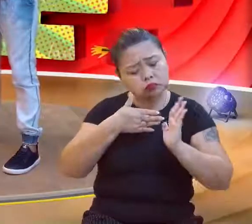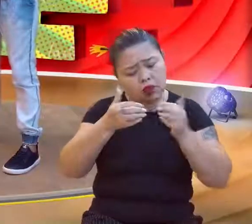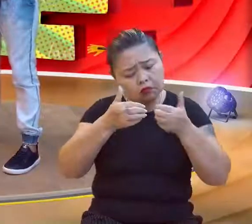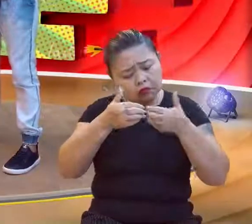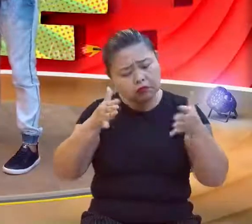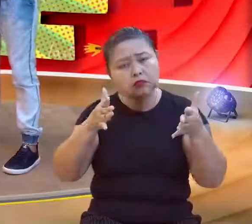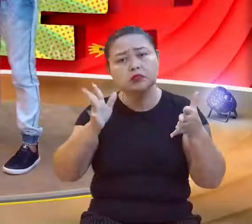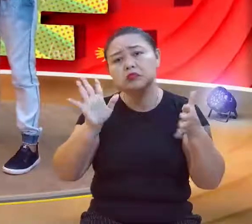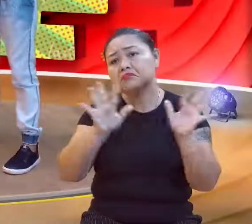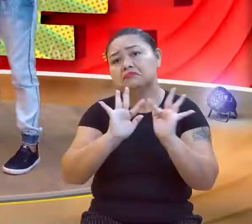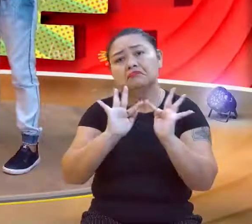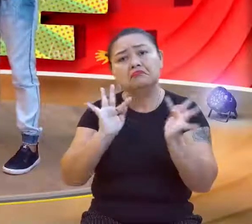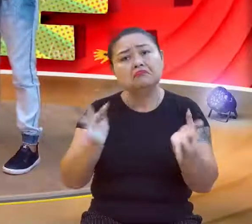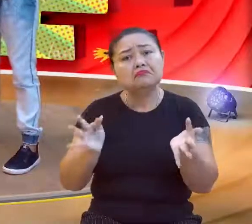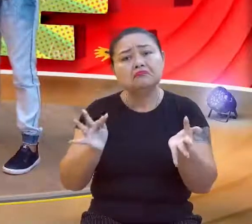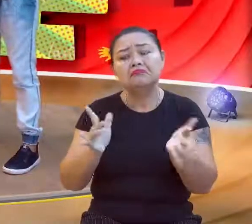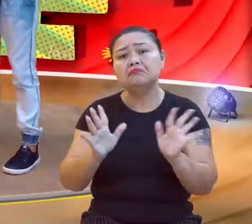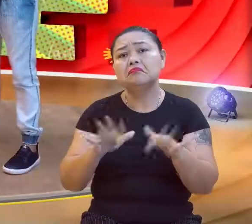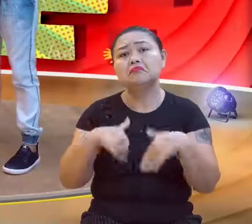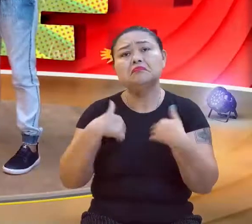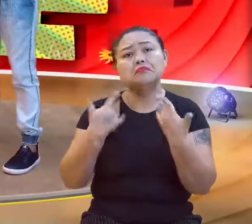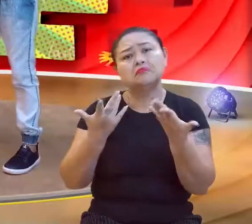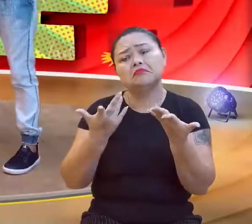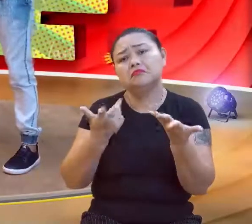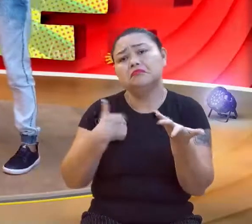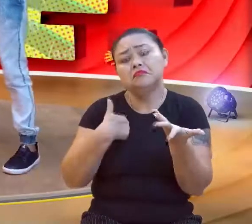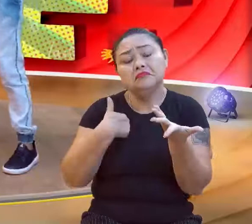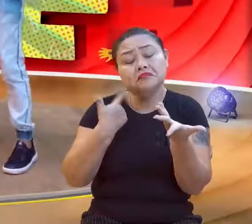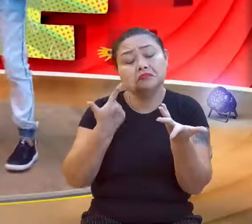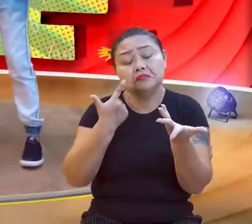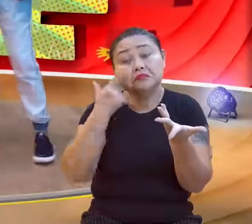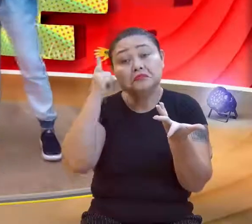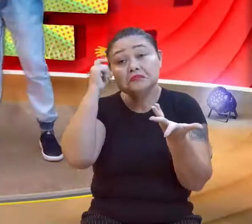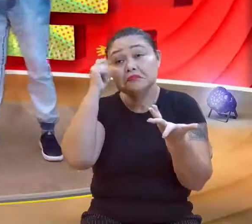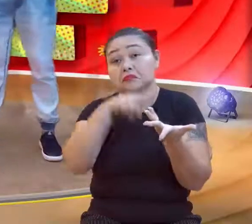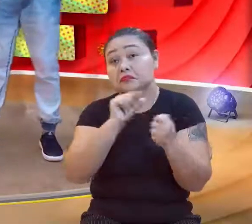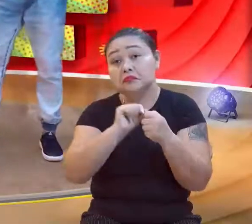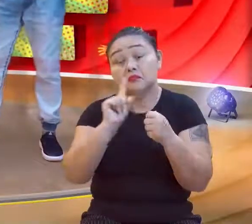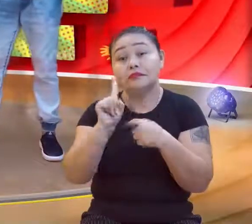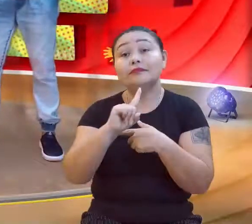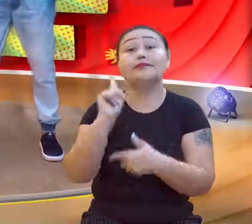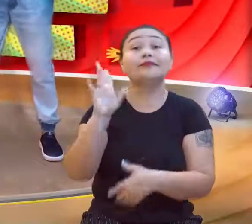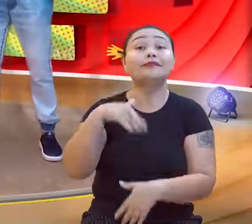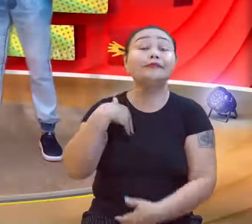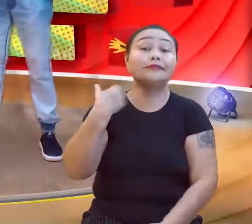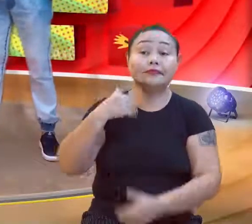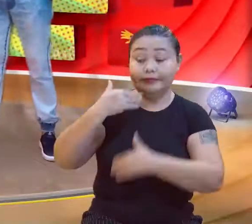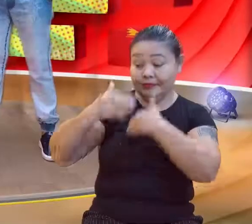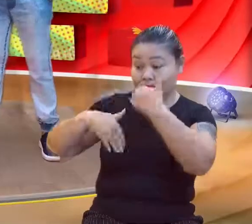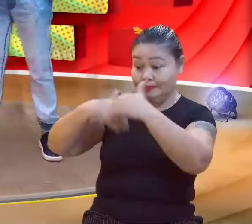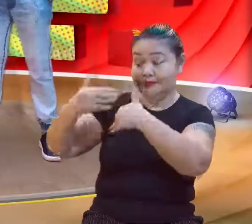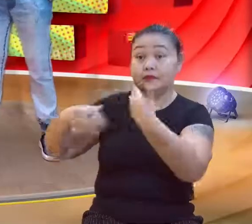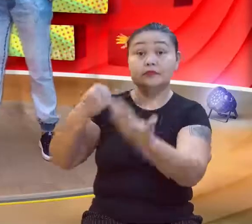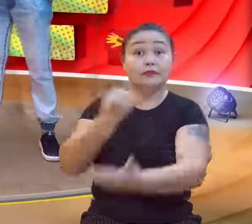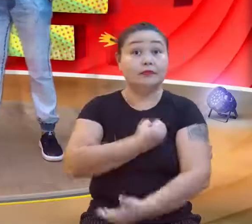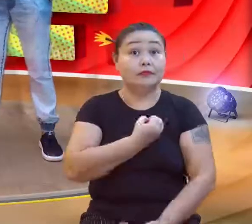é muito simples. Verdade. Não tem mistério. Então aqui, infinita só pode ser os números, números,